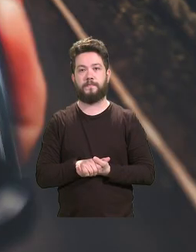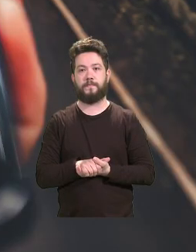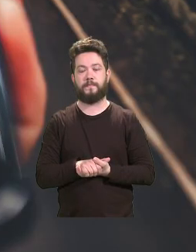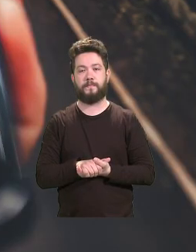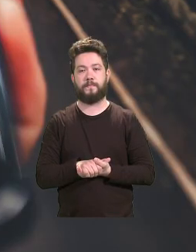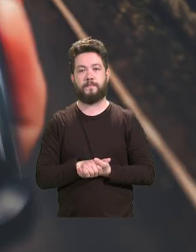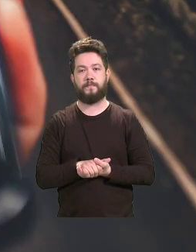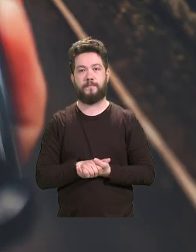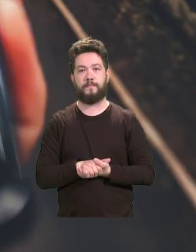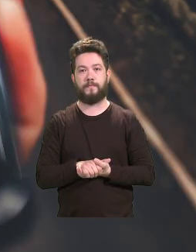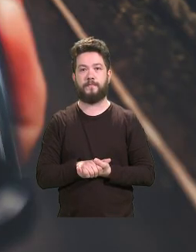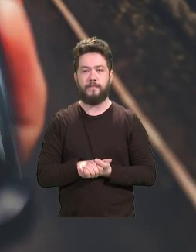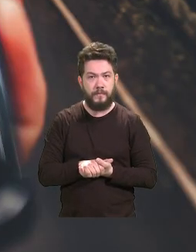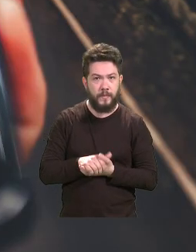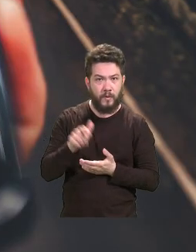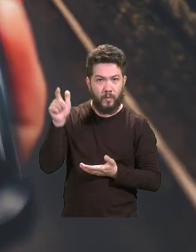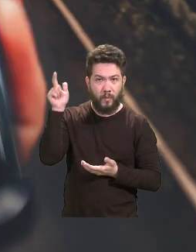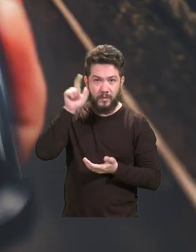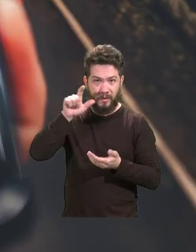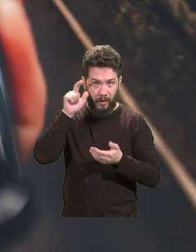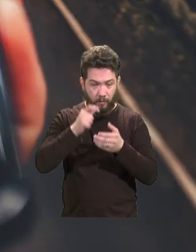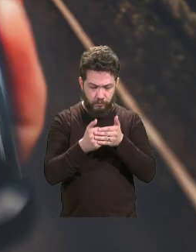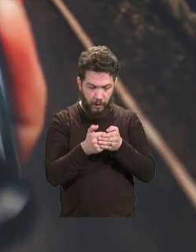E aí, conseguiram?